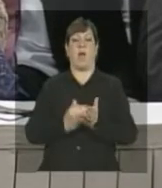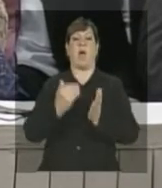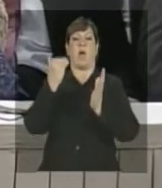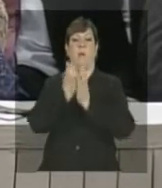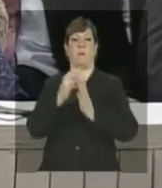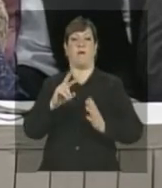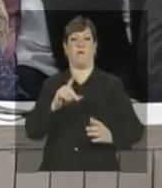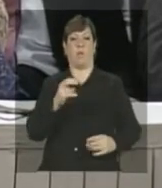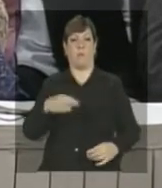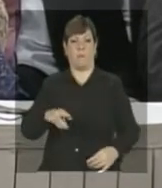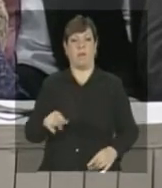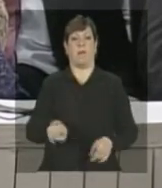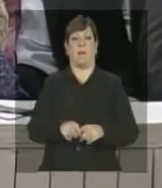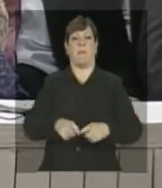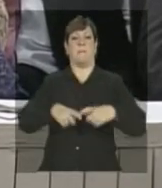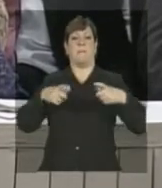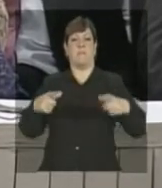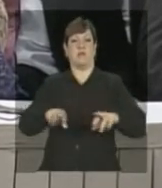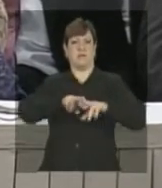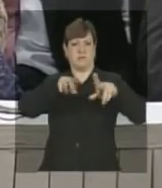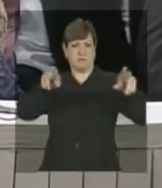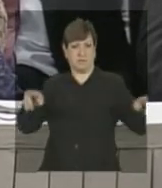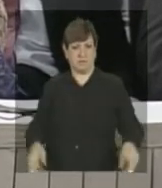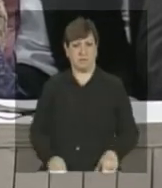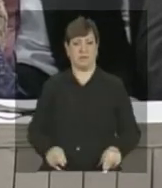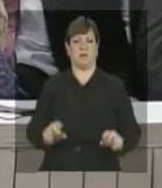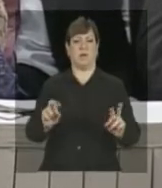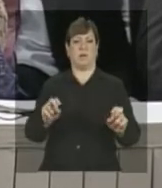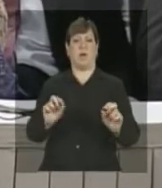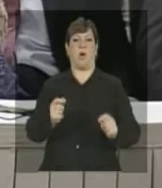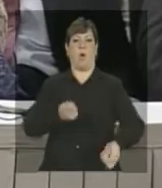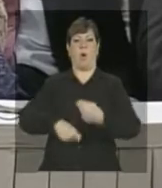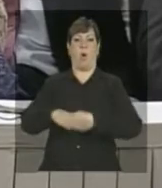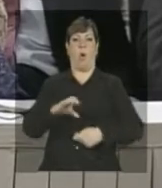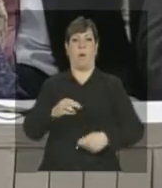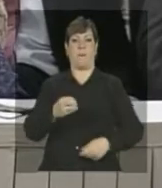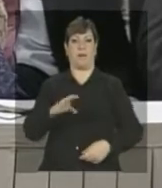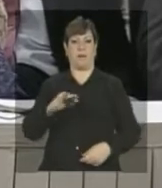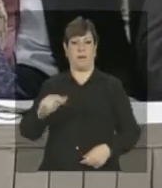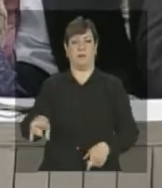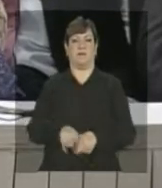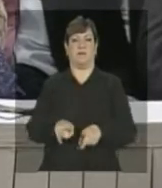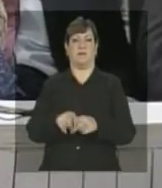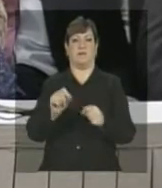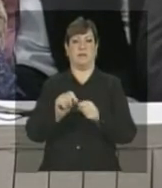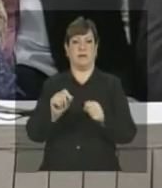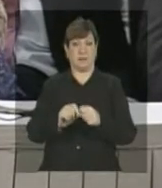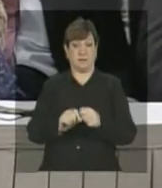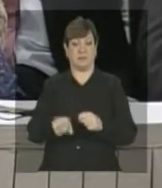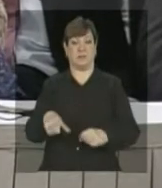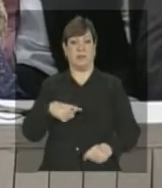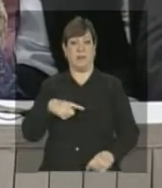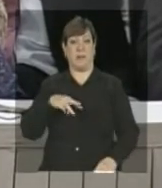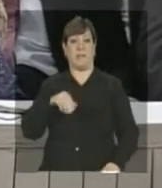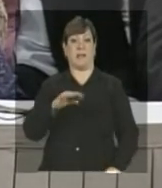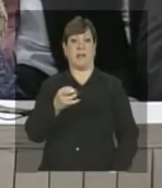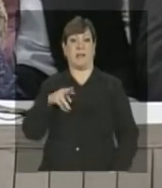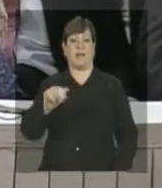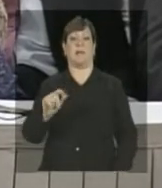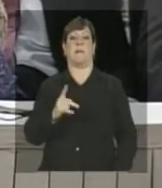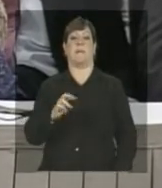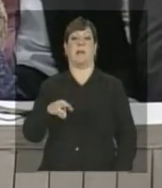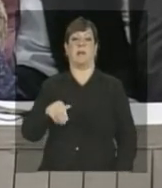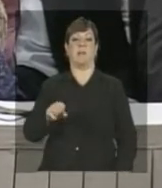com maior diversificação da pauta comercial, abrangendo não só matérias-primas e